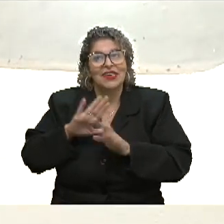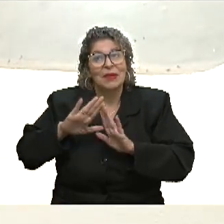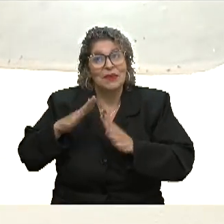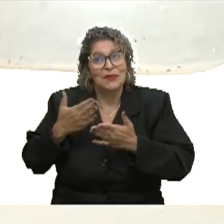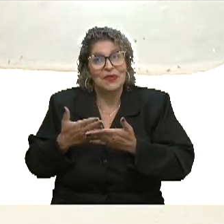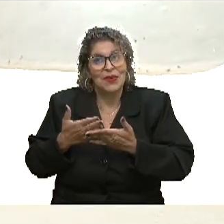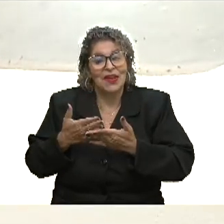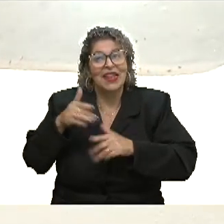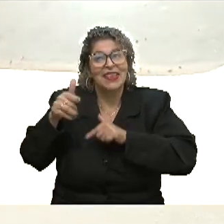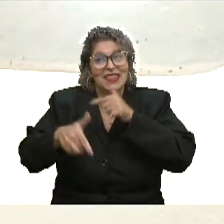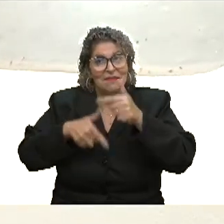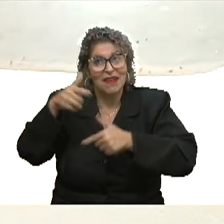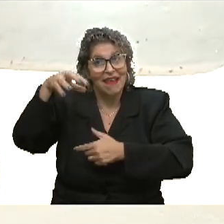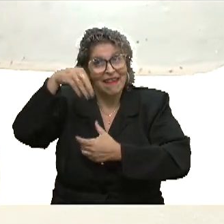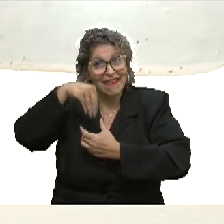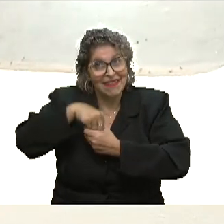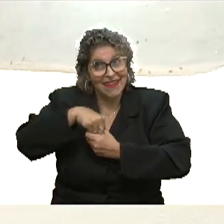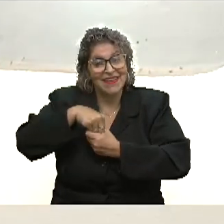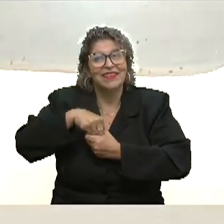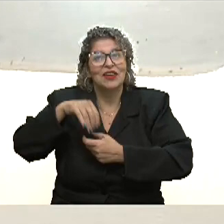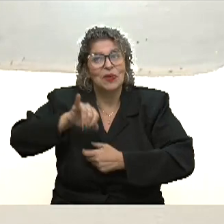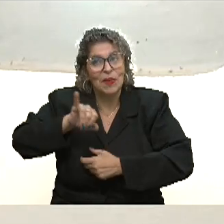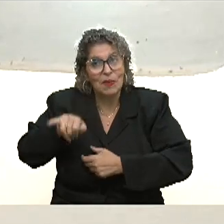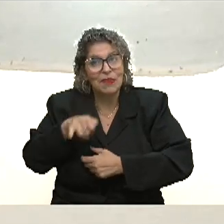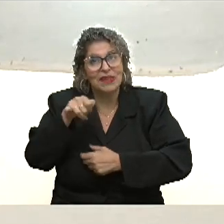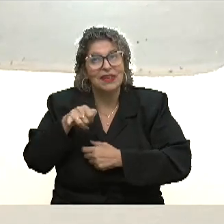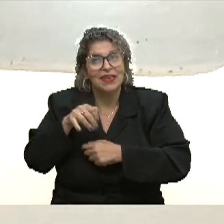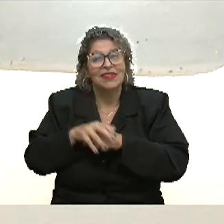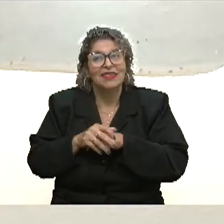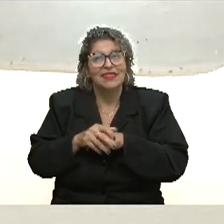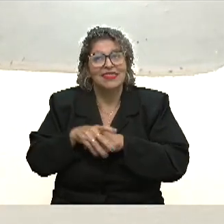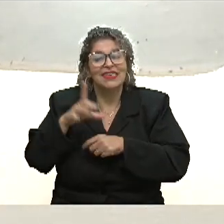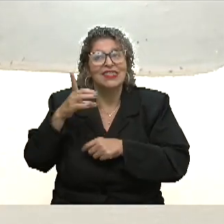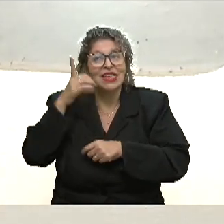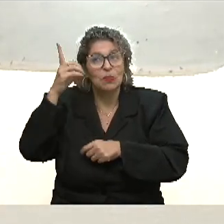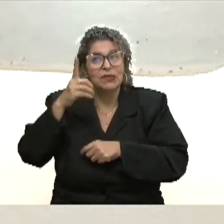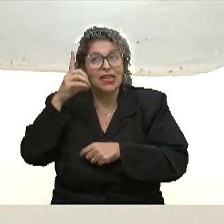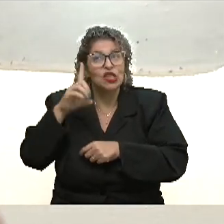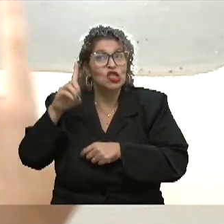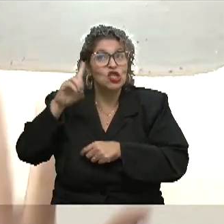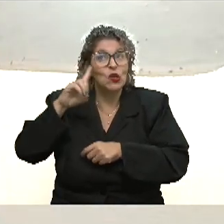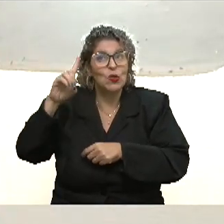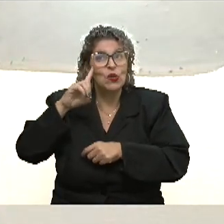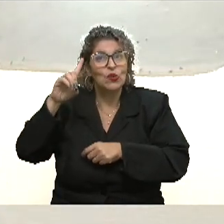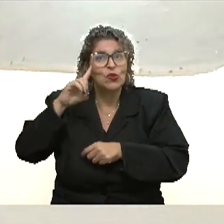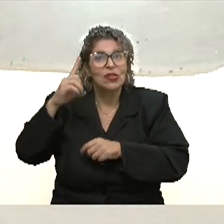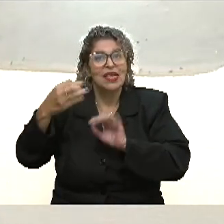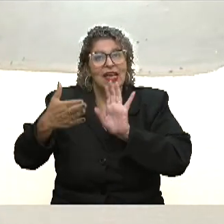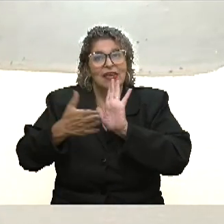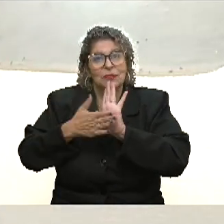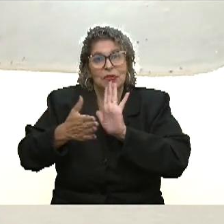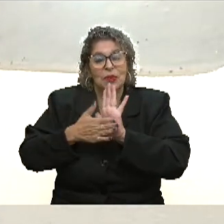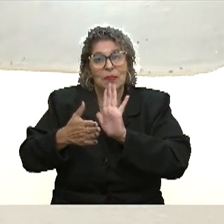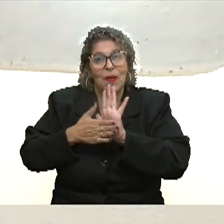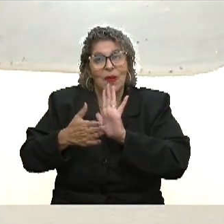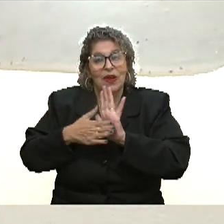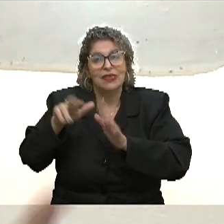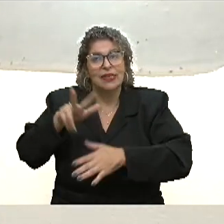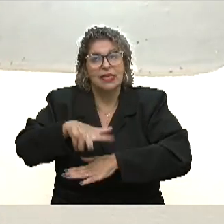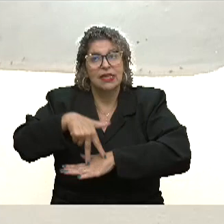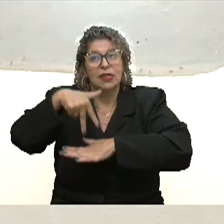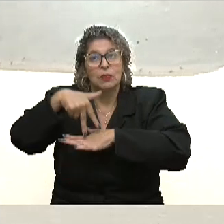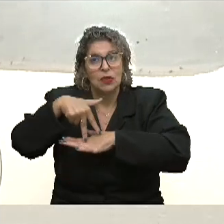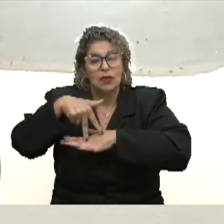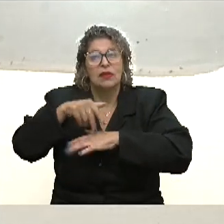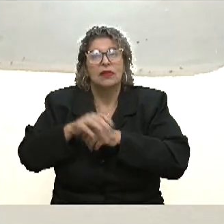trabalhar aqui dentro. É realmente uma oportunidade incrível poder ver os deputados todos os dias, ouvir as propostas deles na tribuna e